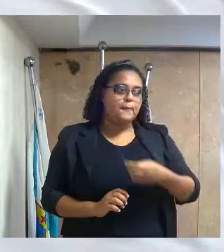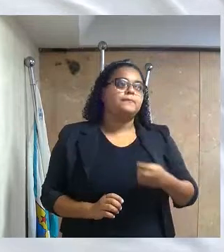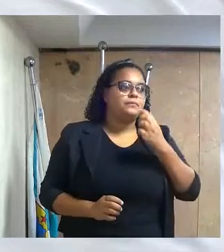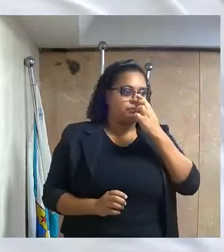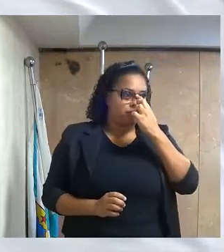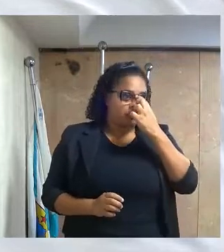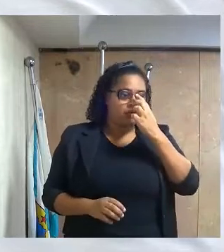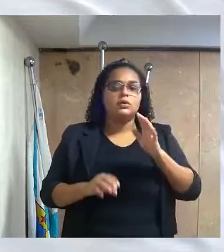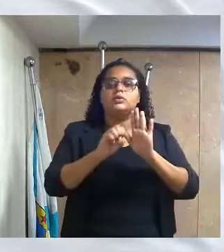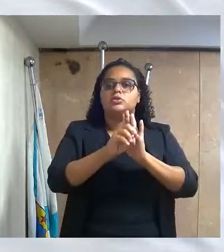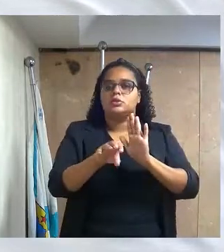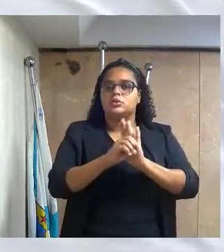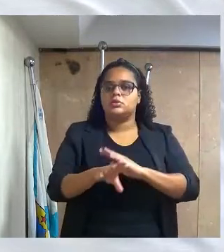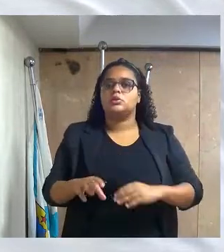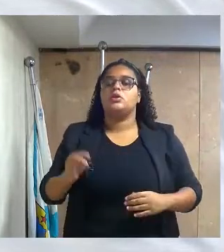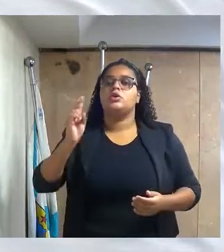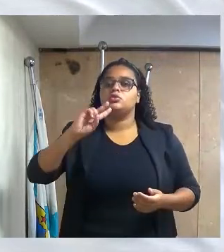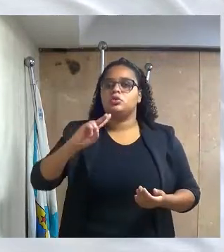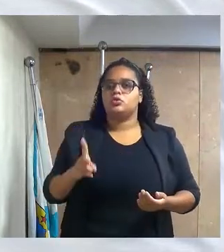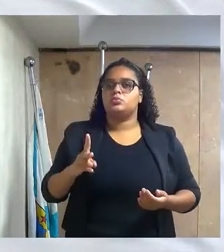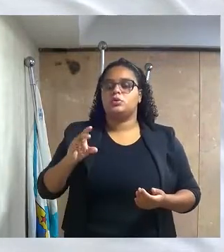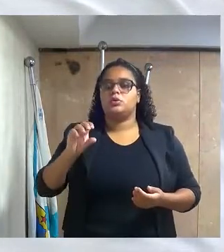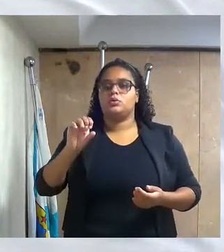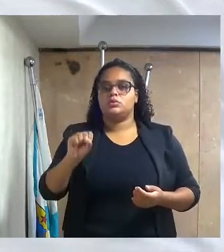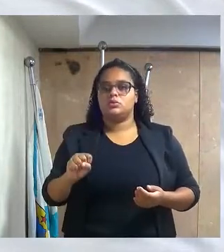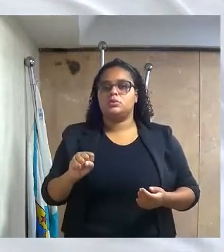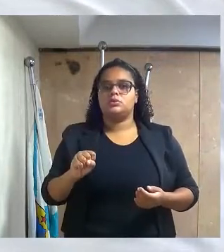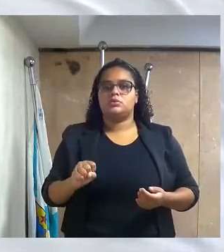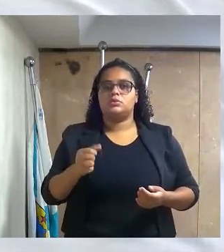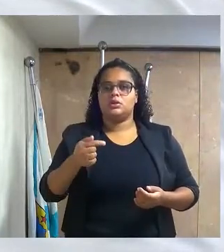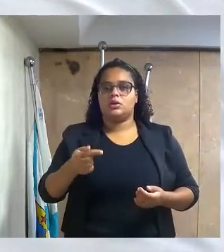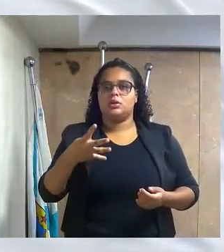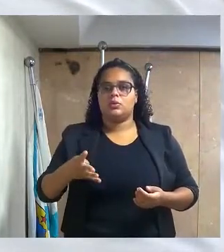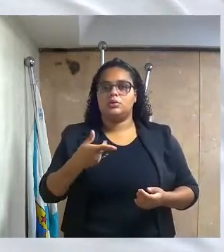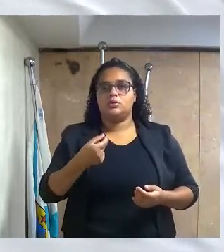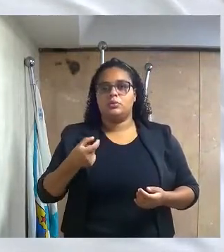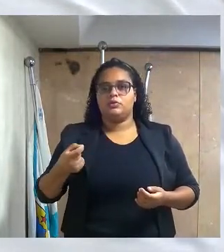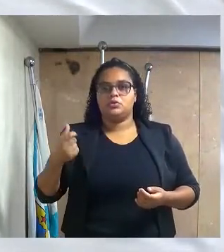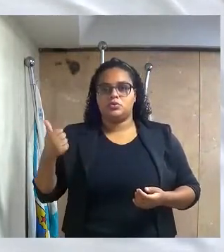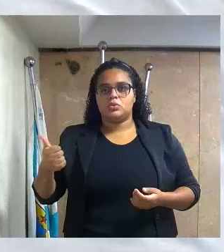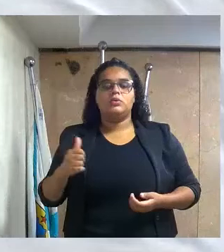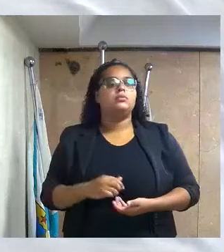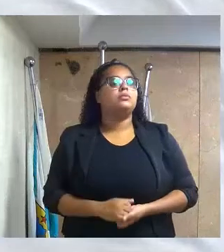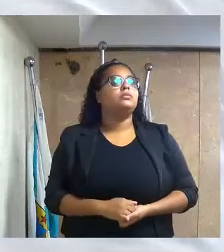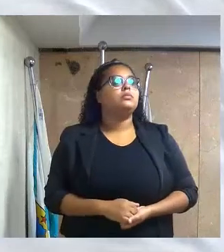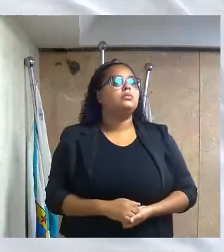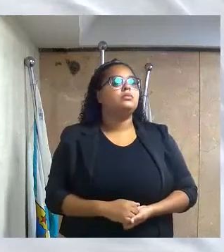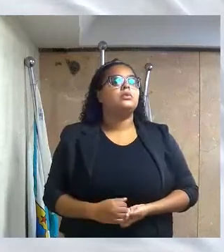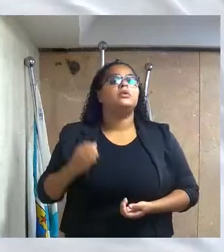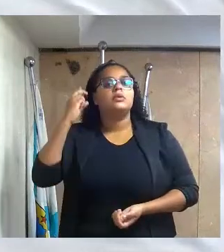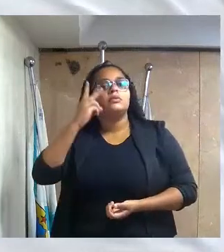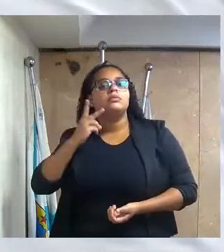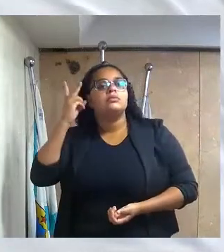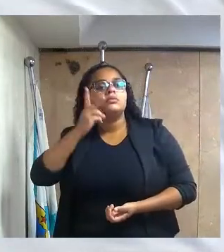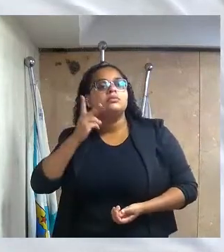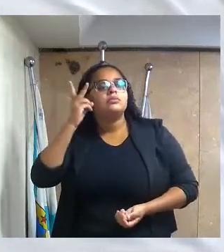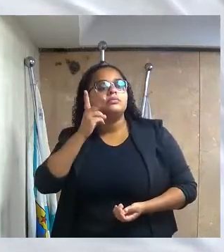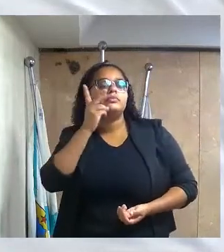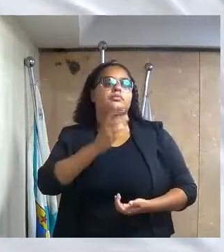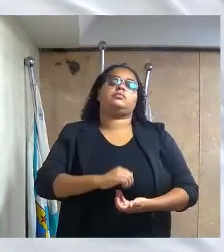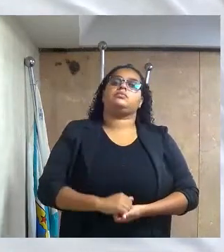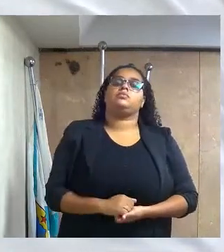Indicação número 2874-2021, do excelentíssimo senhor vereador